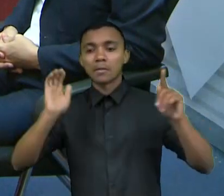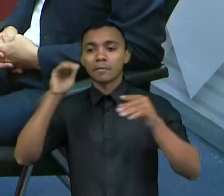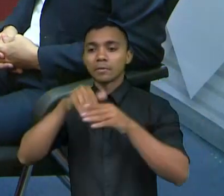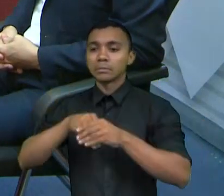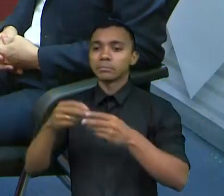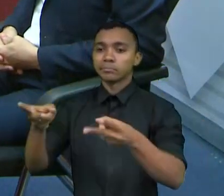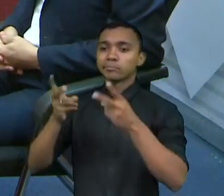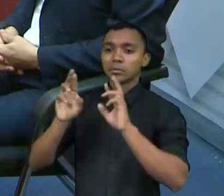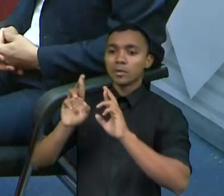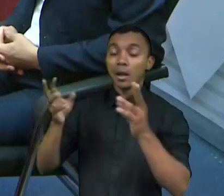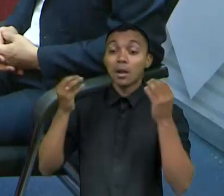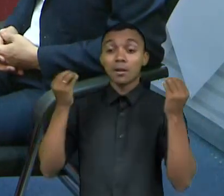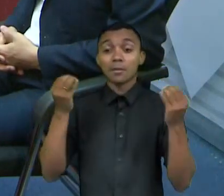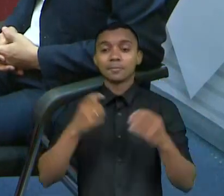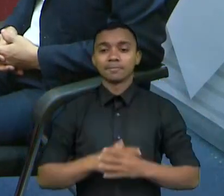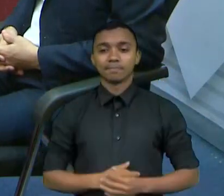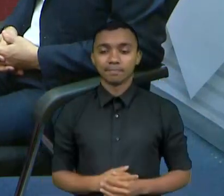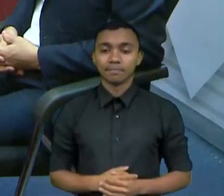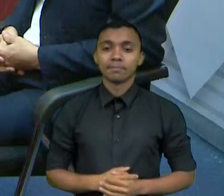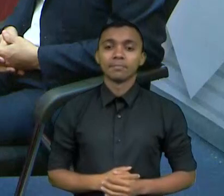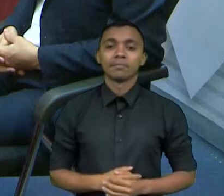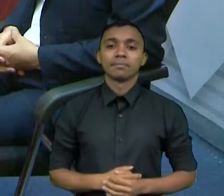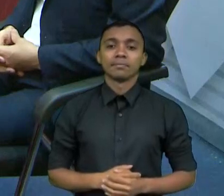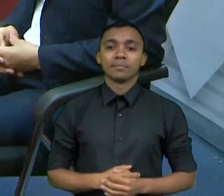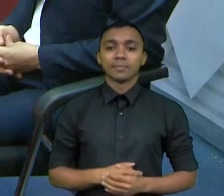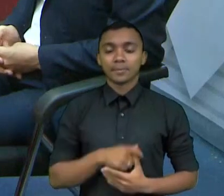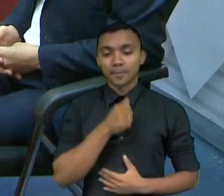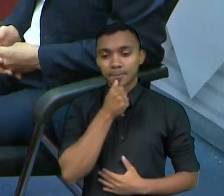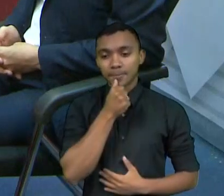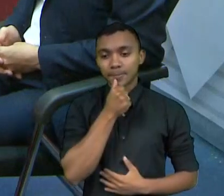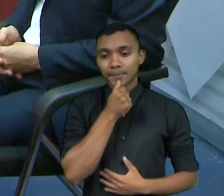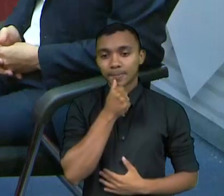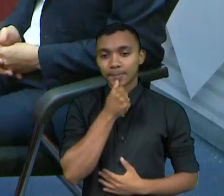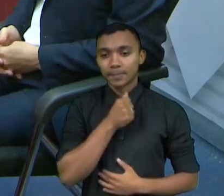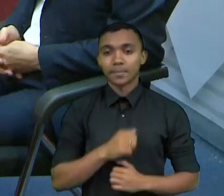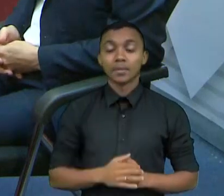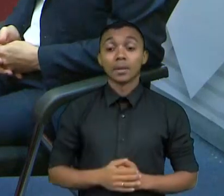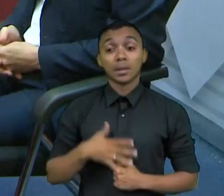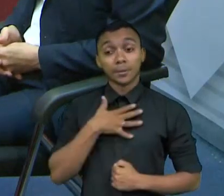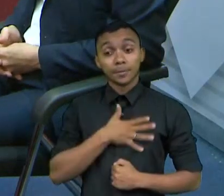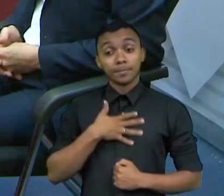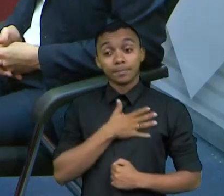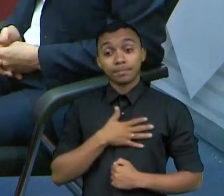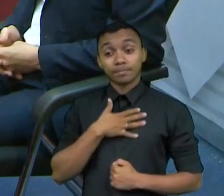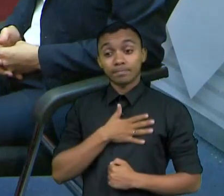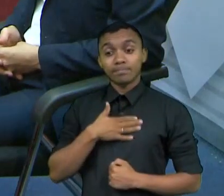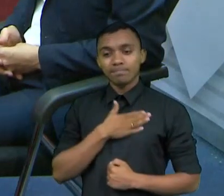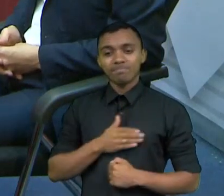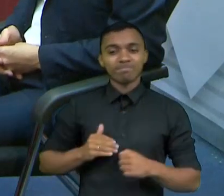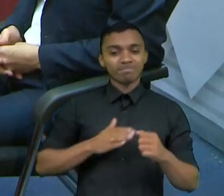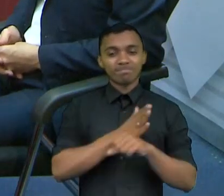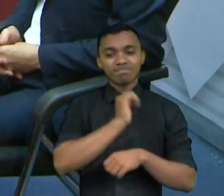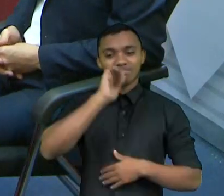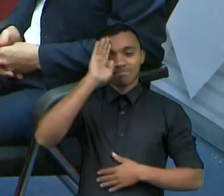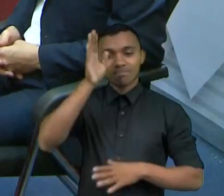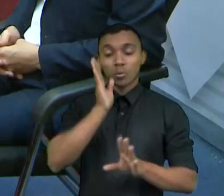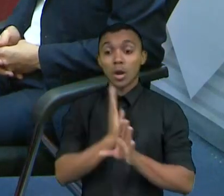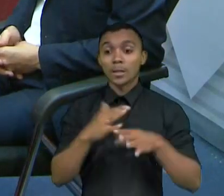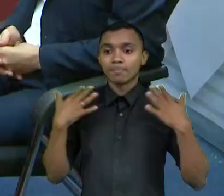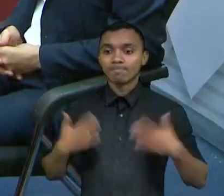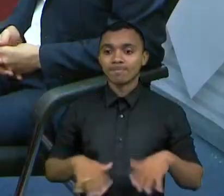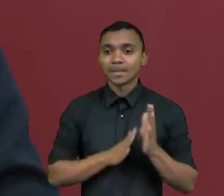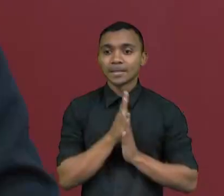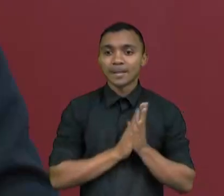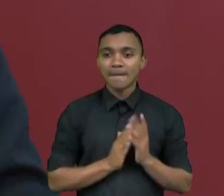Posso começar? Pode. É uma satisfação, mais uma vez, participar, principalmente nesse momento que nós estamos vivendo, de reta final de uma